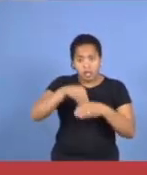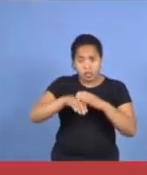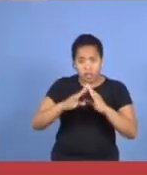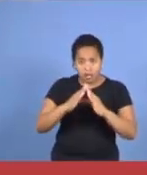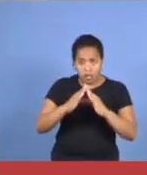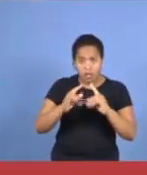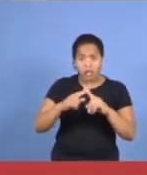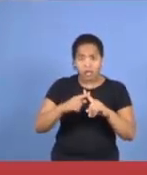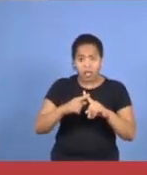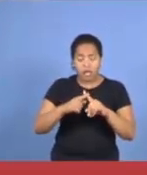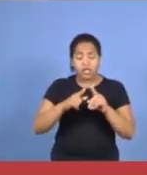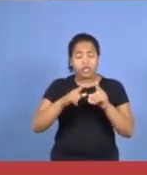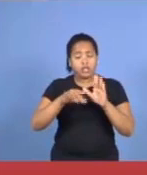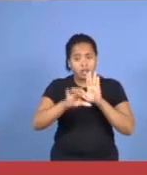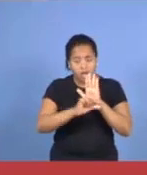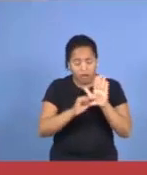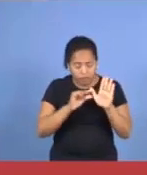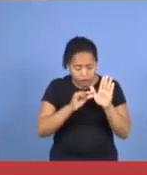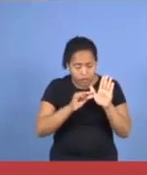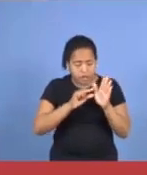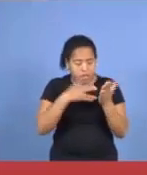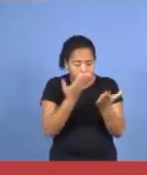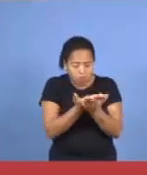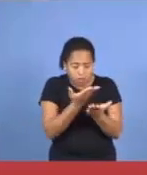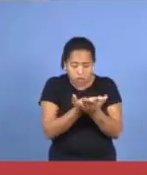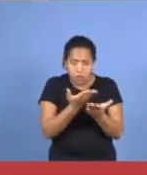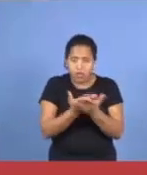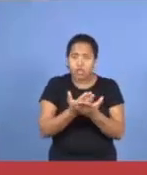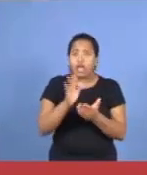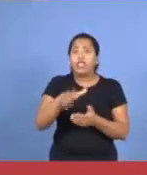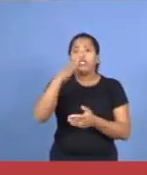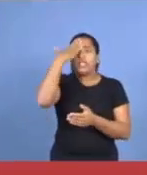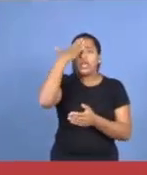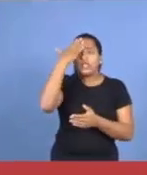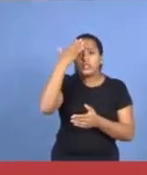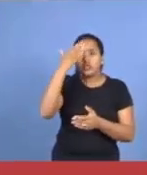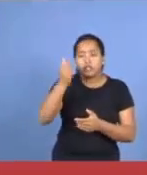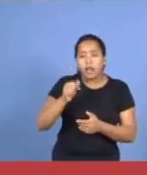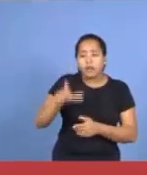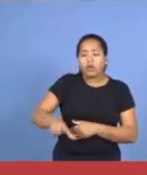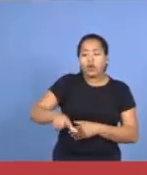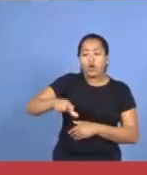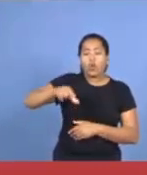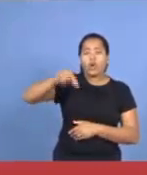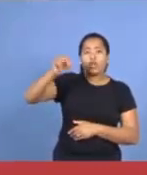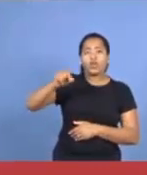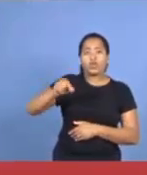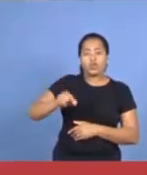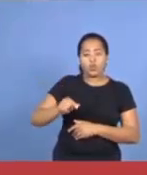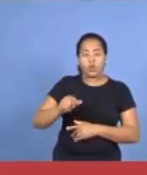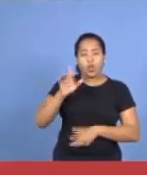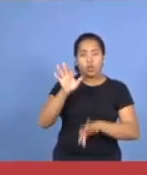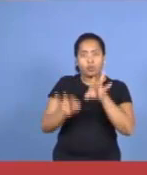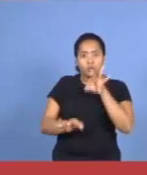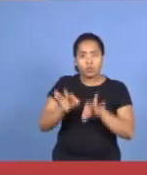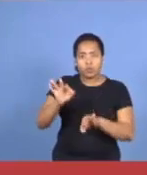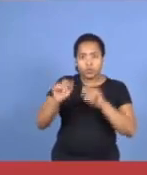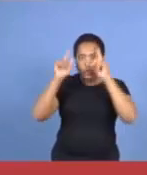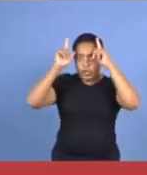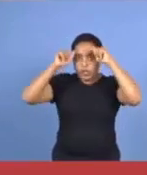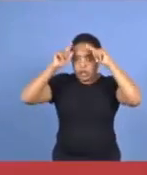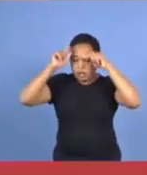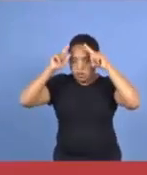examinaram o versículo. E já puderam saber qual a posição tomada pelos nobres e magistrados do capítulo 4, verso